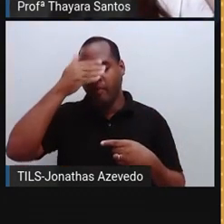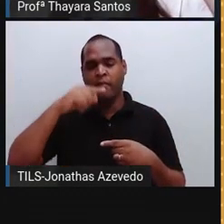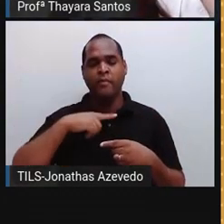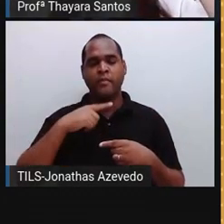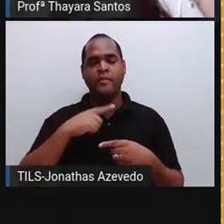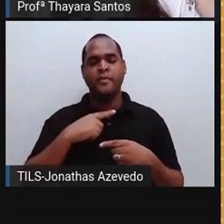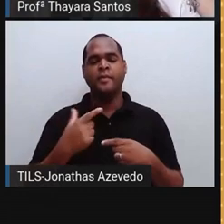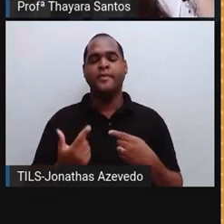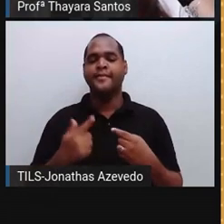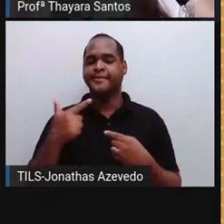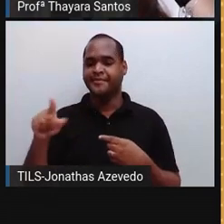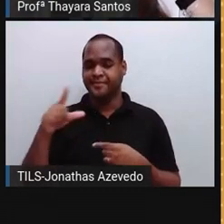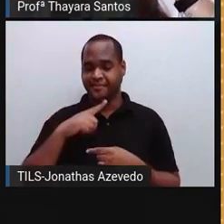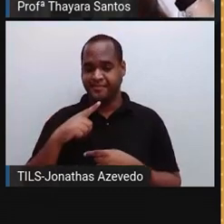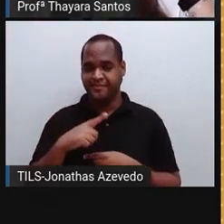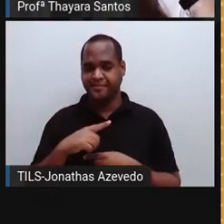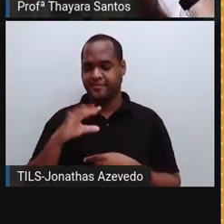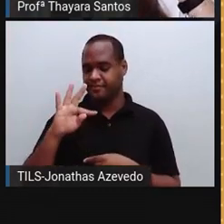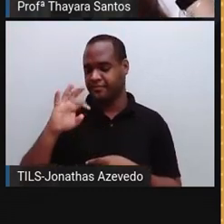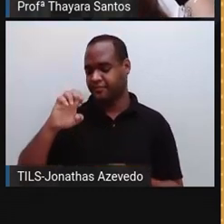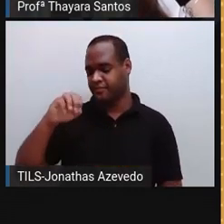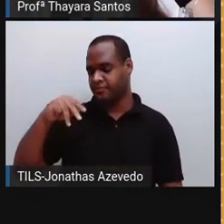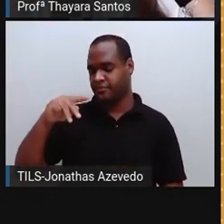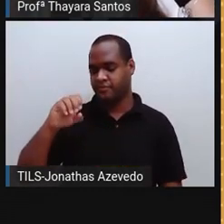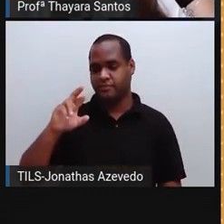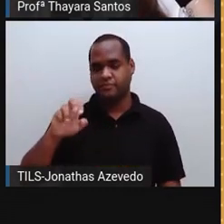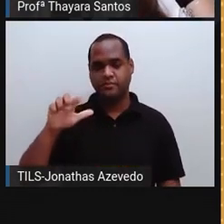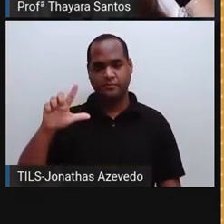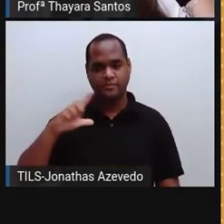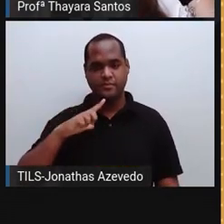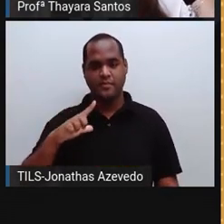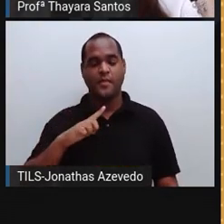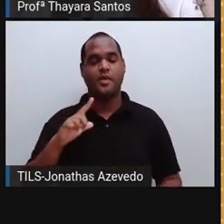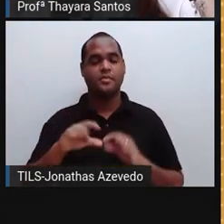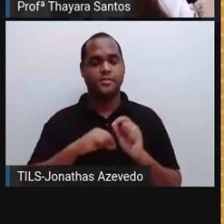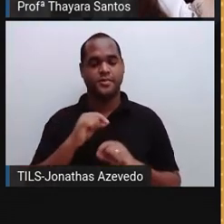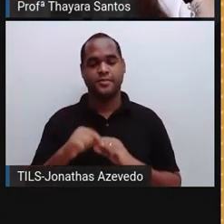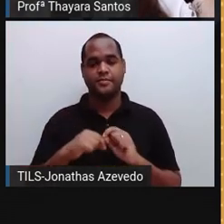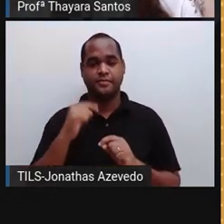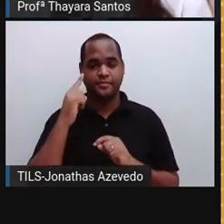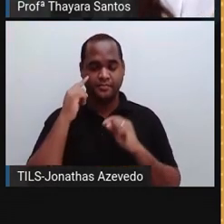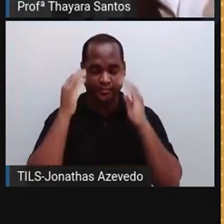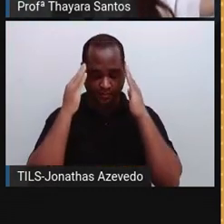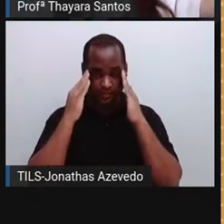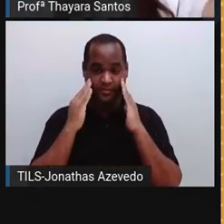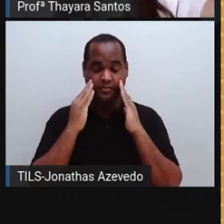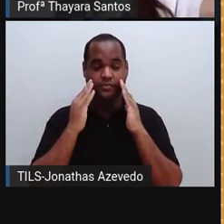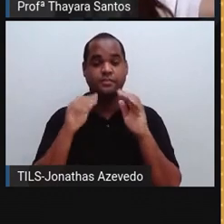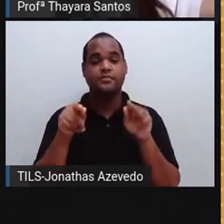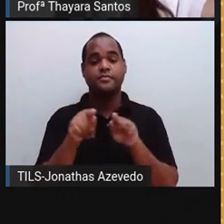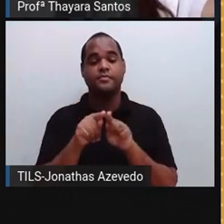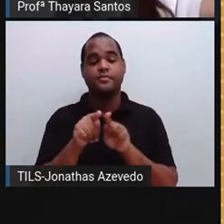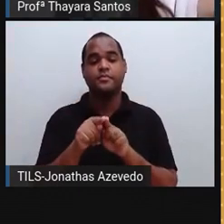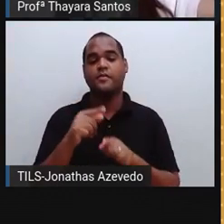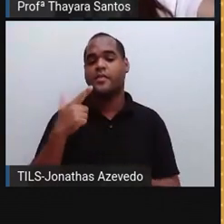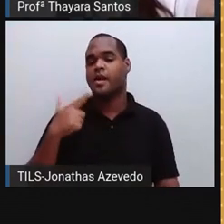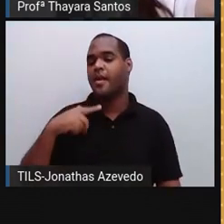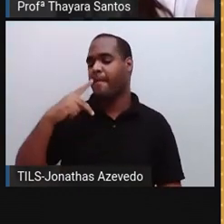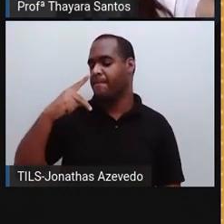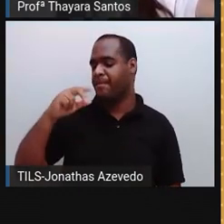aqui, que são os temporais, que estão mais ou menos nessa região aqui da lateral. Tem o pariental,